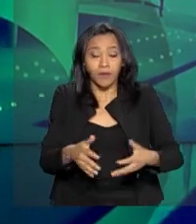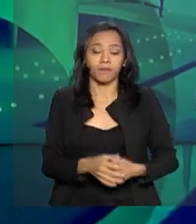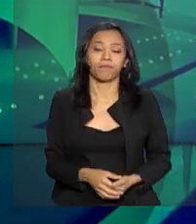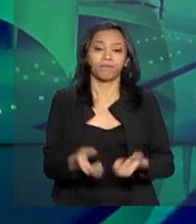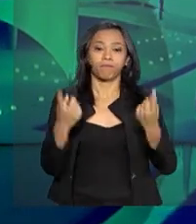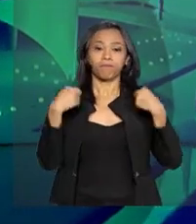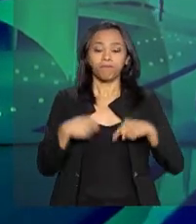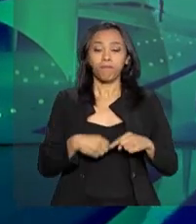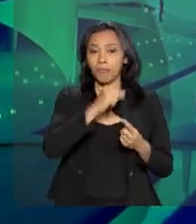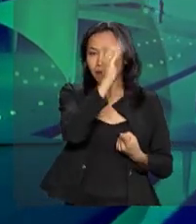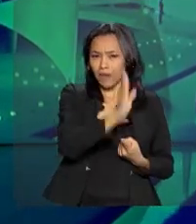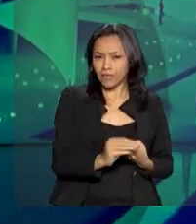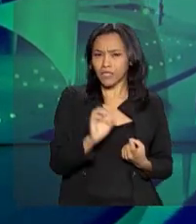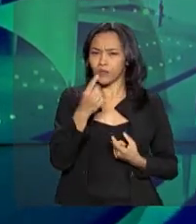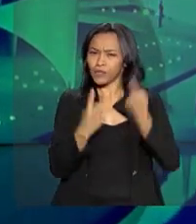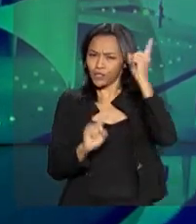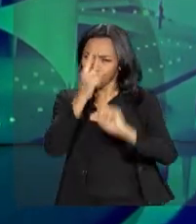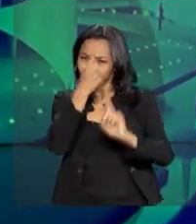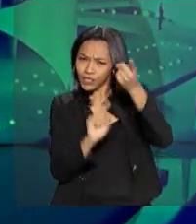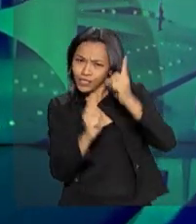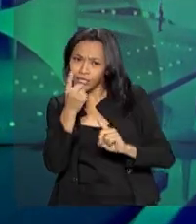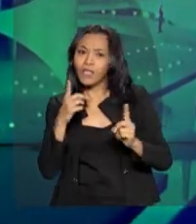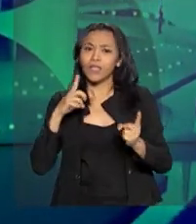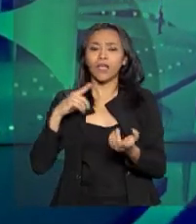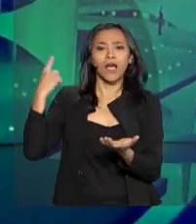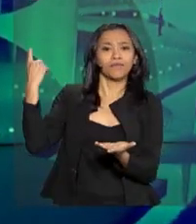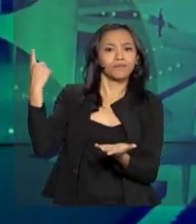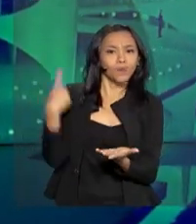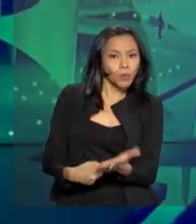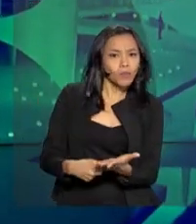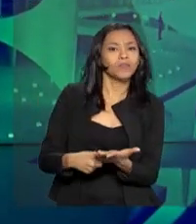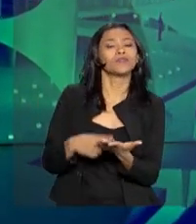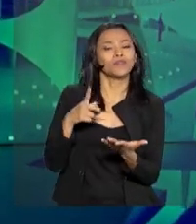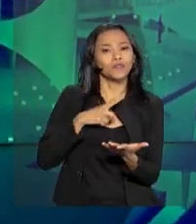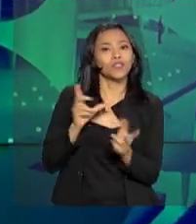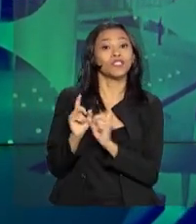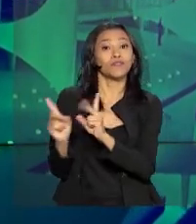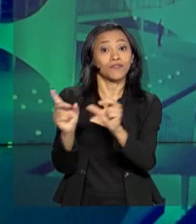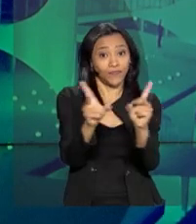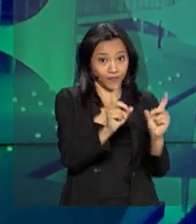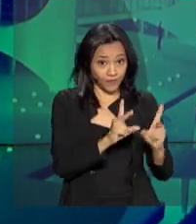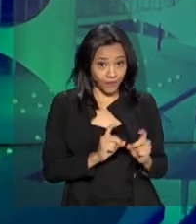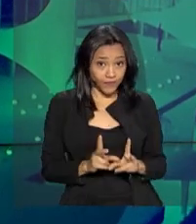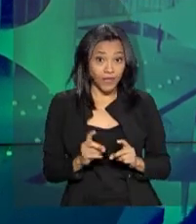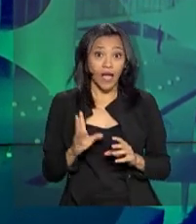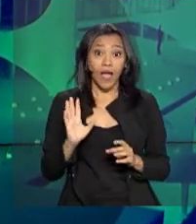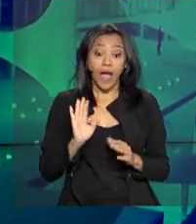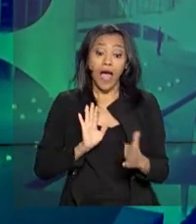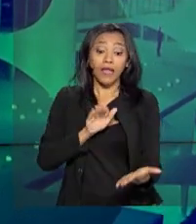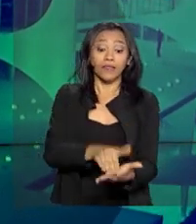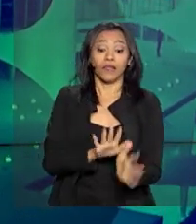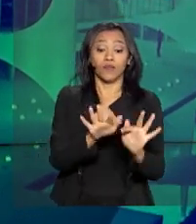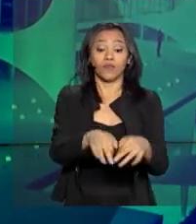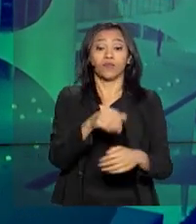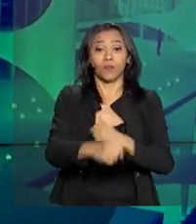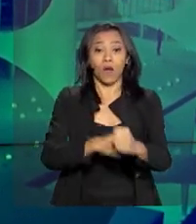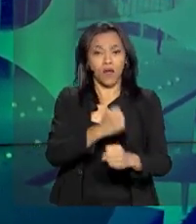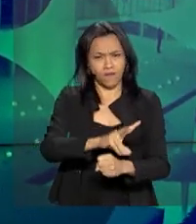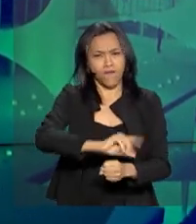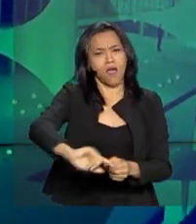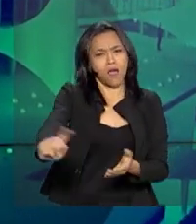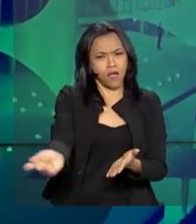Brasil e Chile concluem negociações para acordo de livre comércio. O documento será assinado até o final do ano e vai incluir